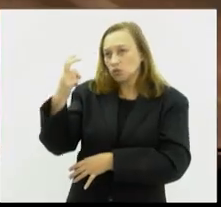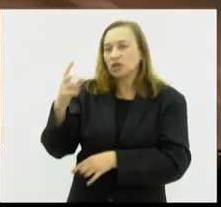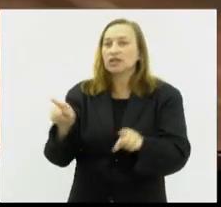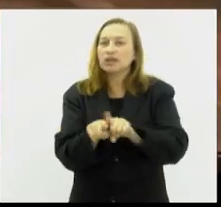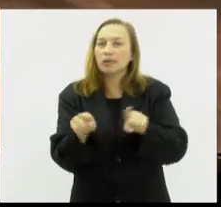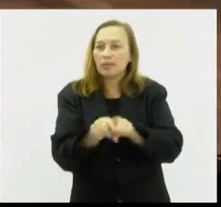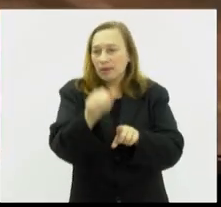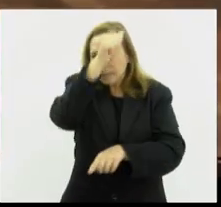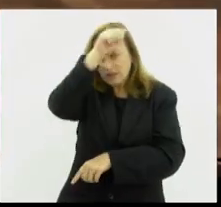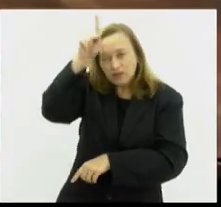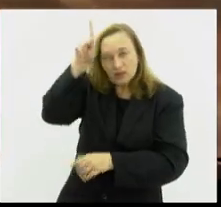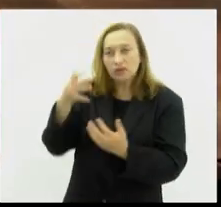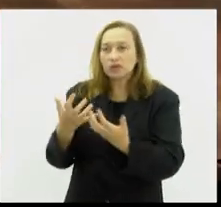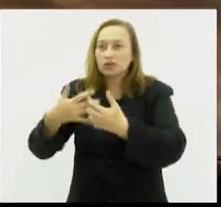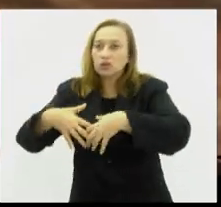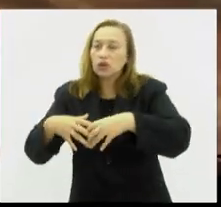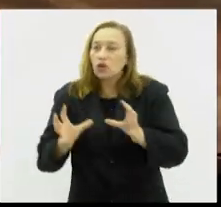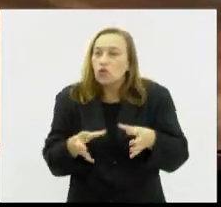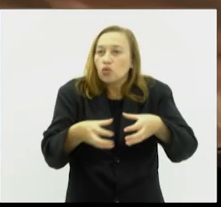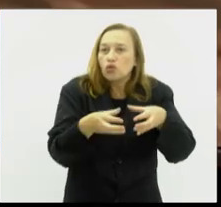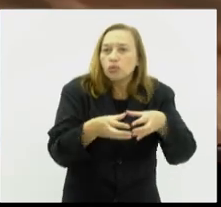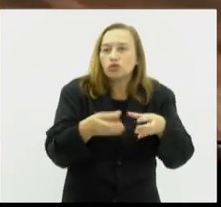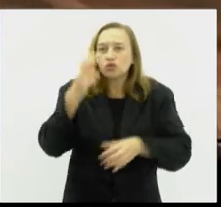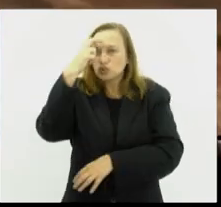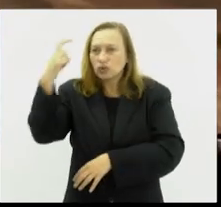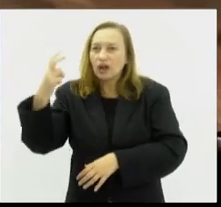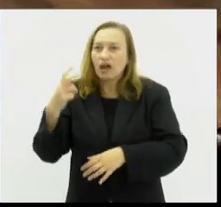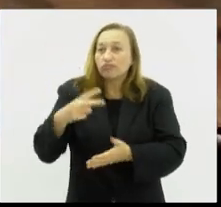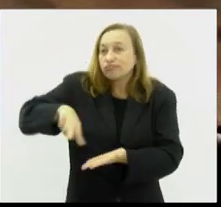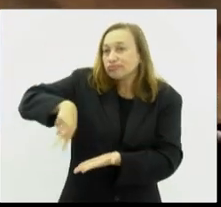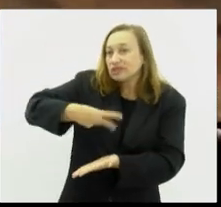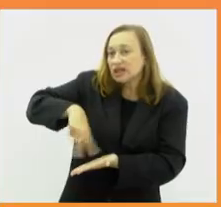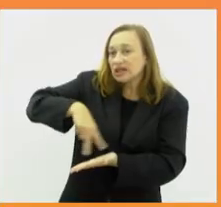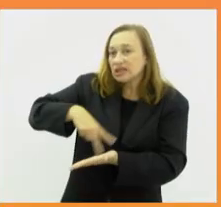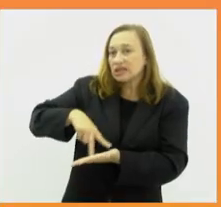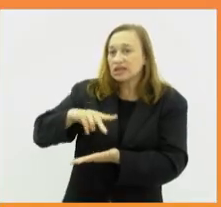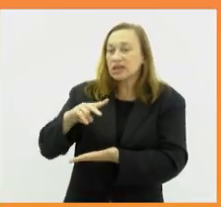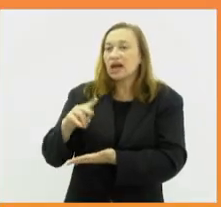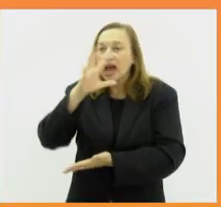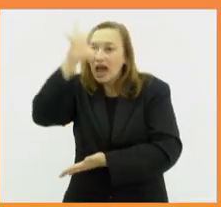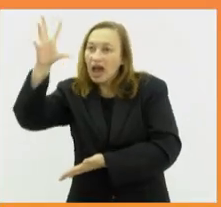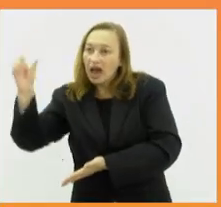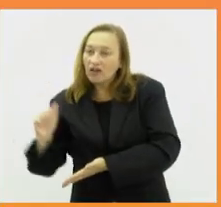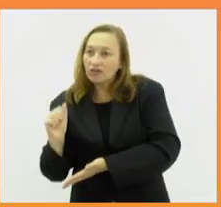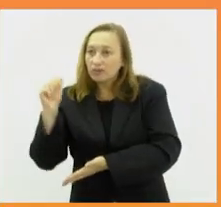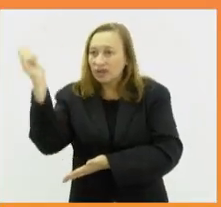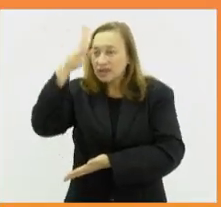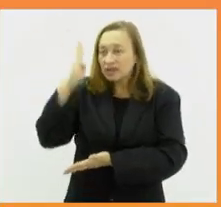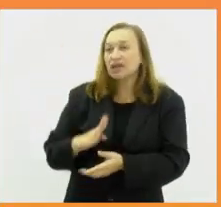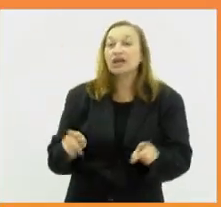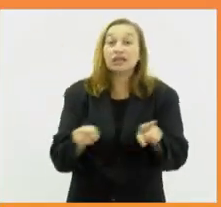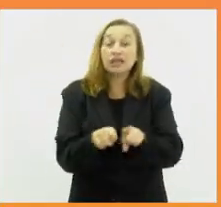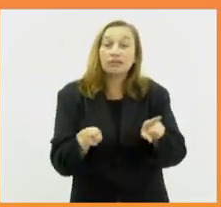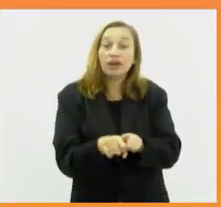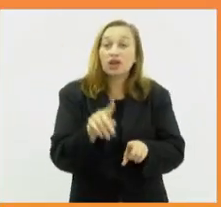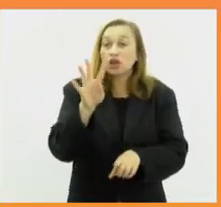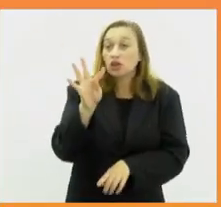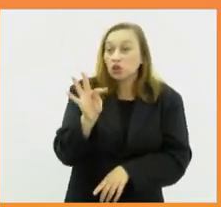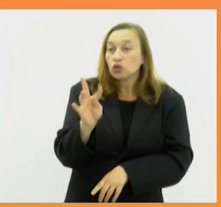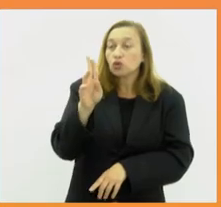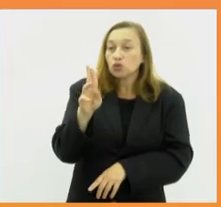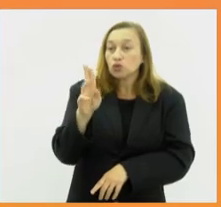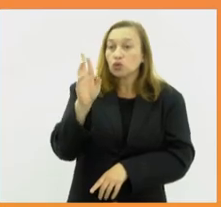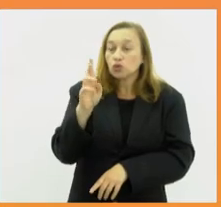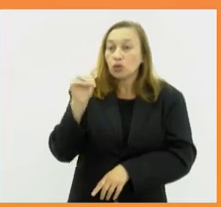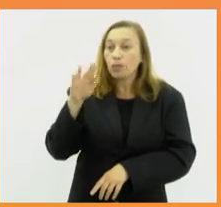o evento reúne espetáculos culturais como oficina de dança afro-brasileira e de confecção de turbantes, contribuindo para o resgate